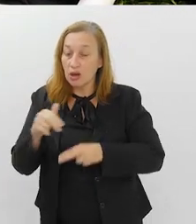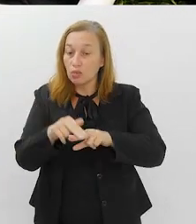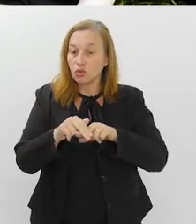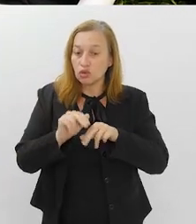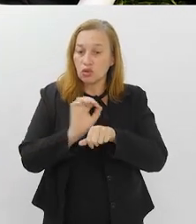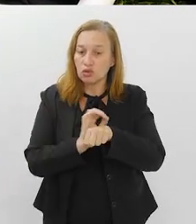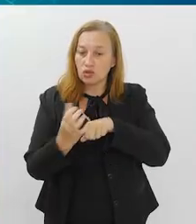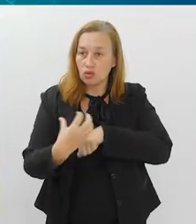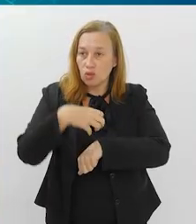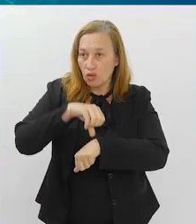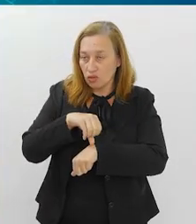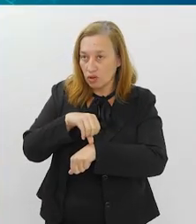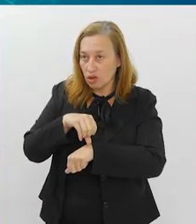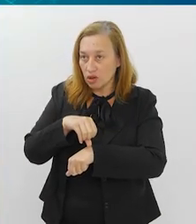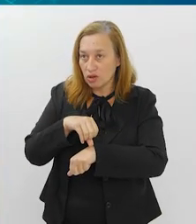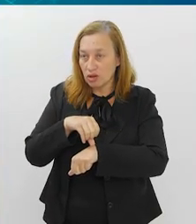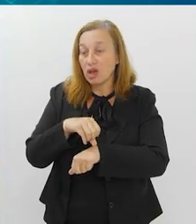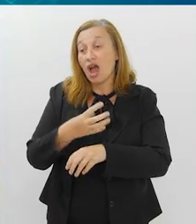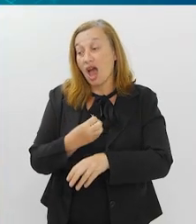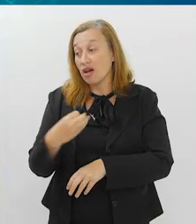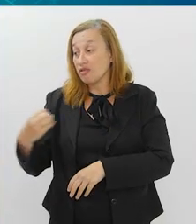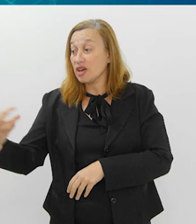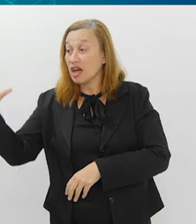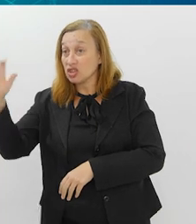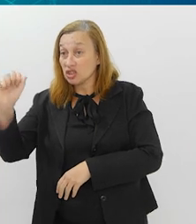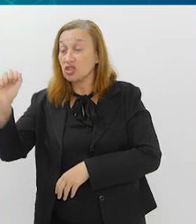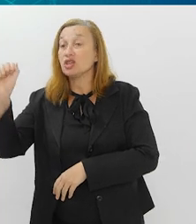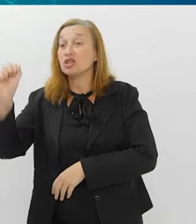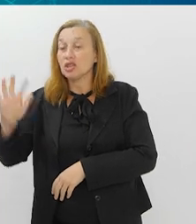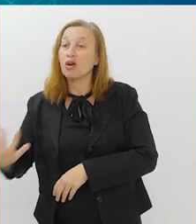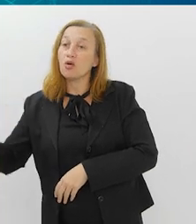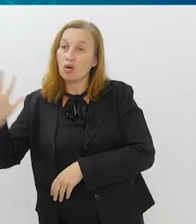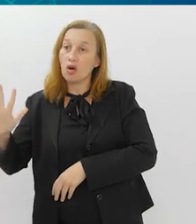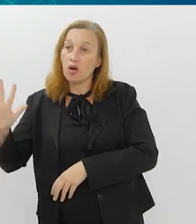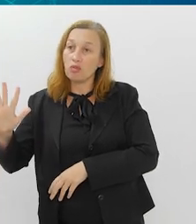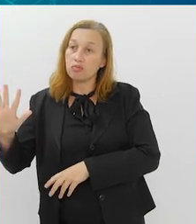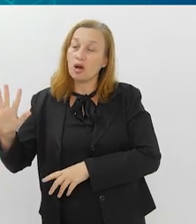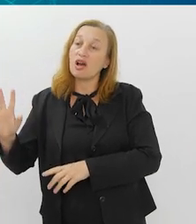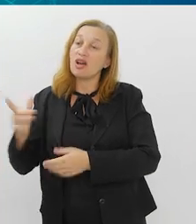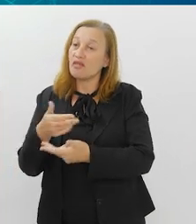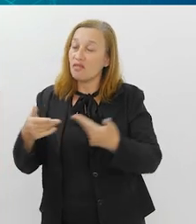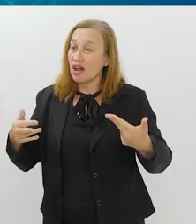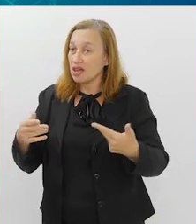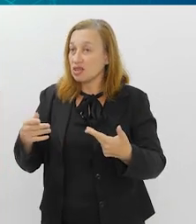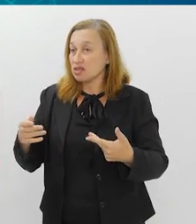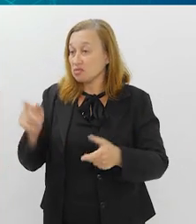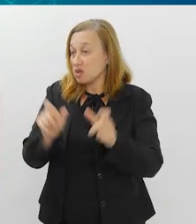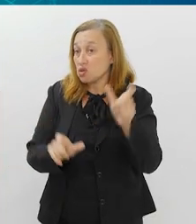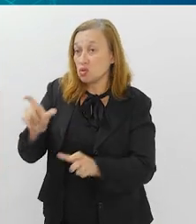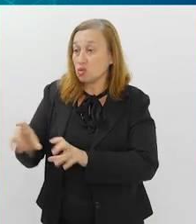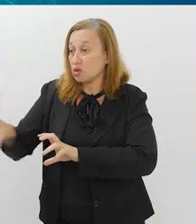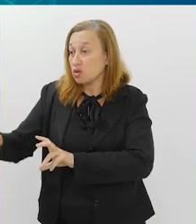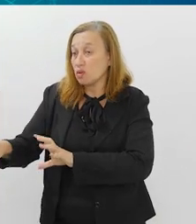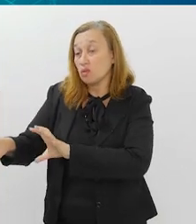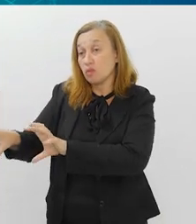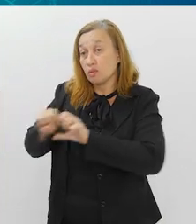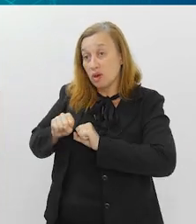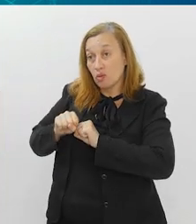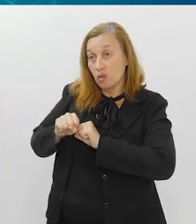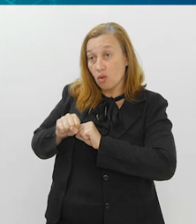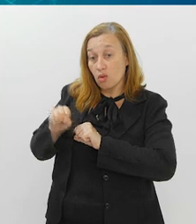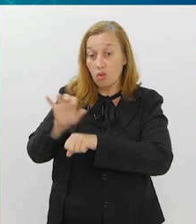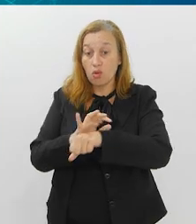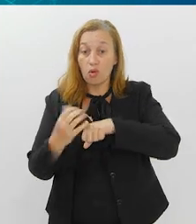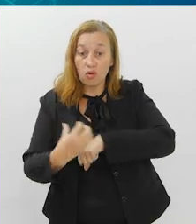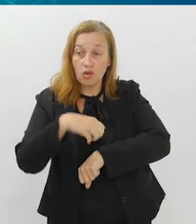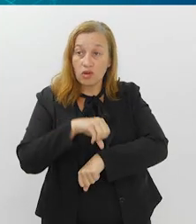por causa da viagem à Europa todo mundo voltou, muita gente com Covid. Vacinação de Covid de baixíssima proteção.